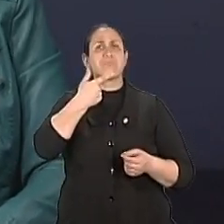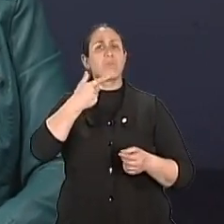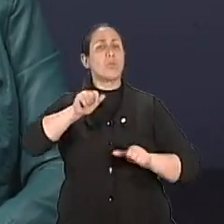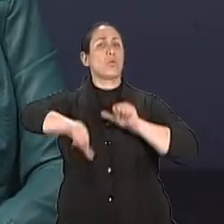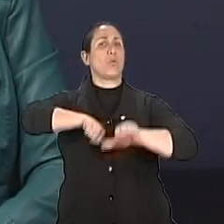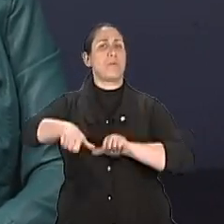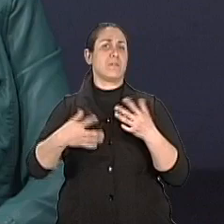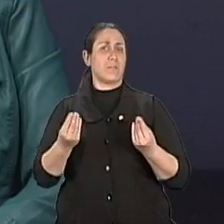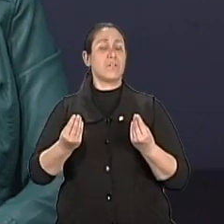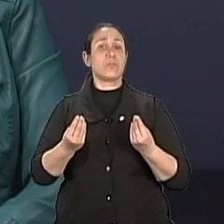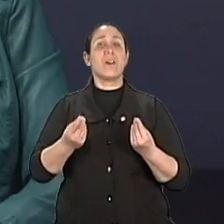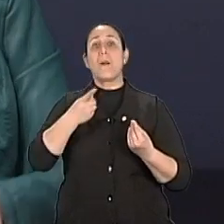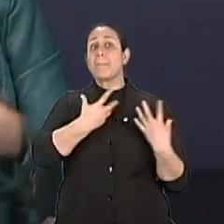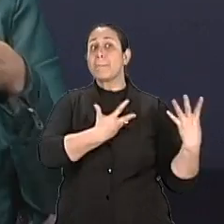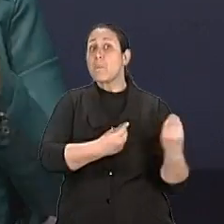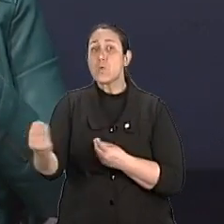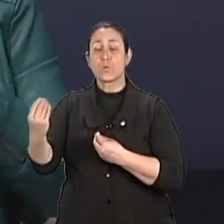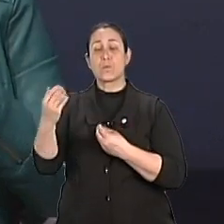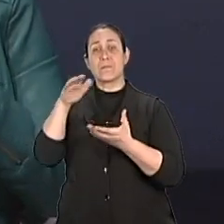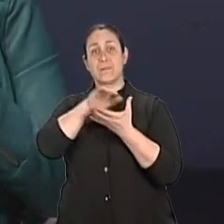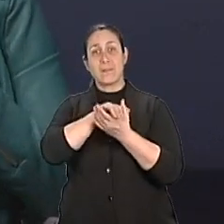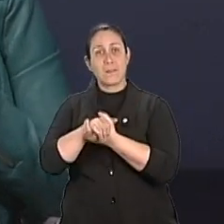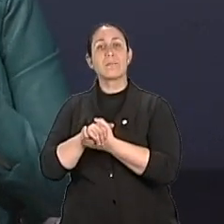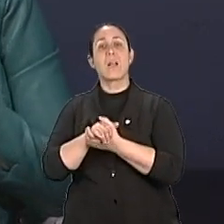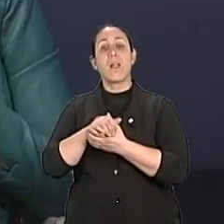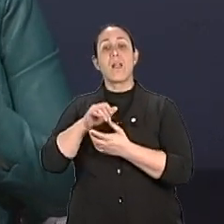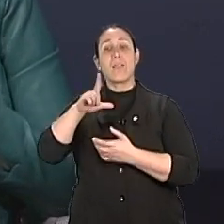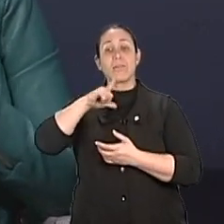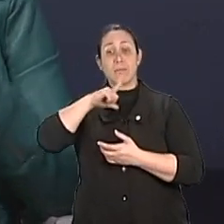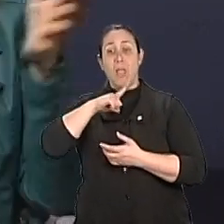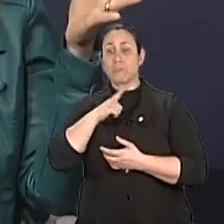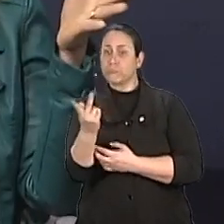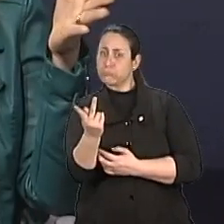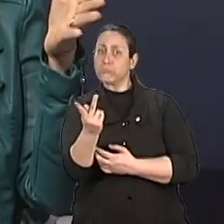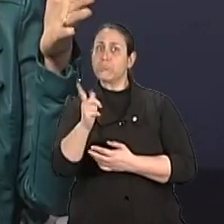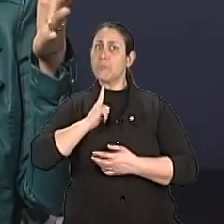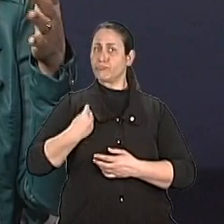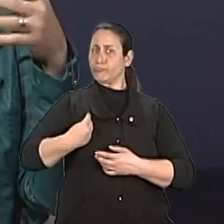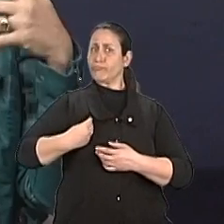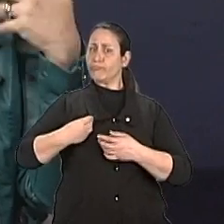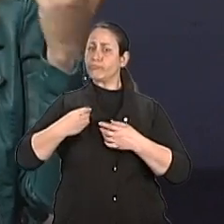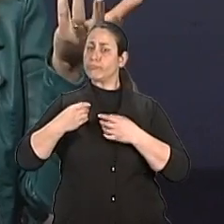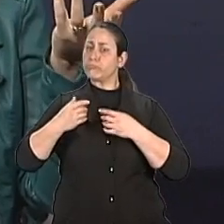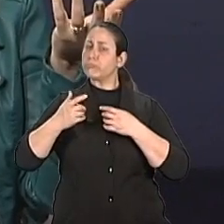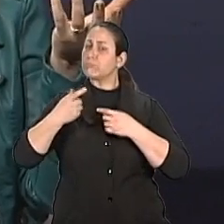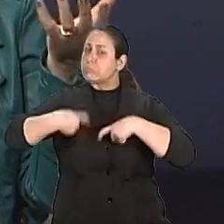também muitos casais que... onde a sexualidade já estava praticamente inexistente,